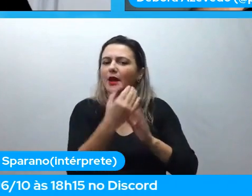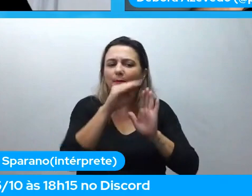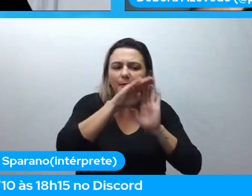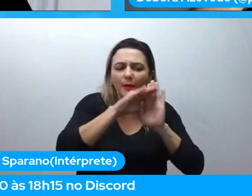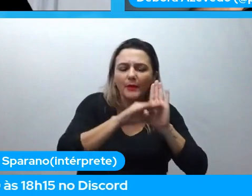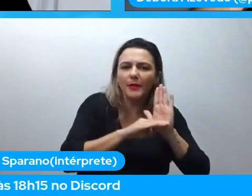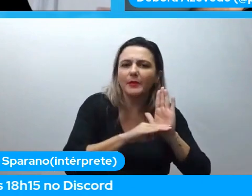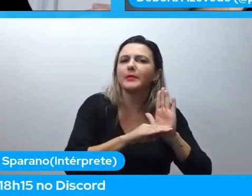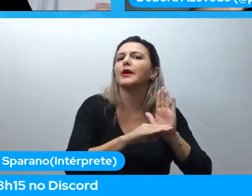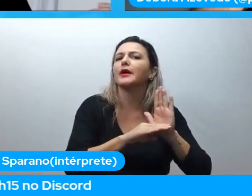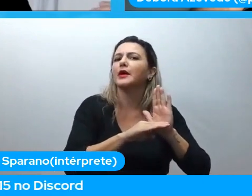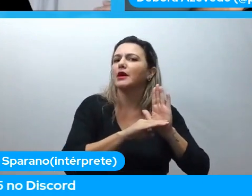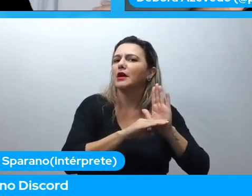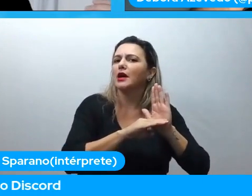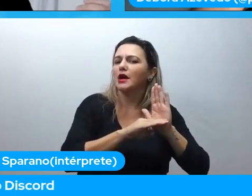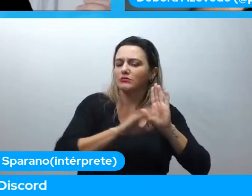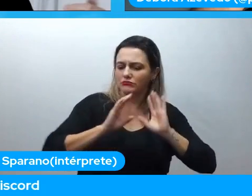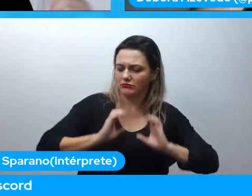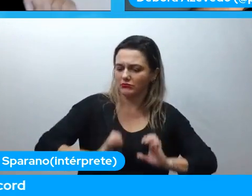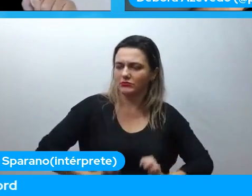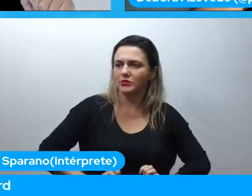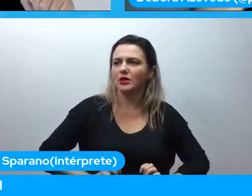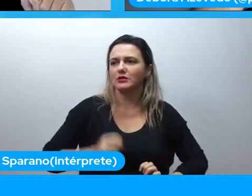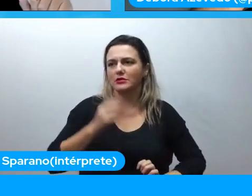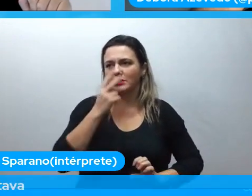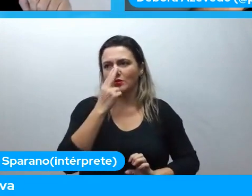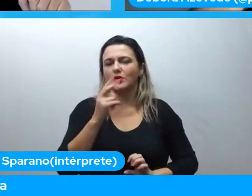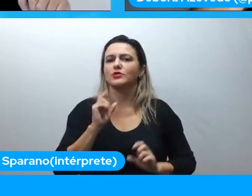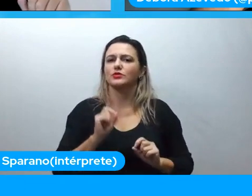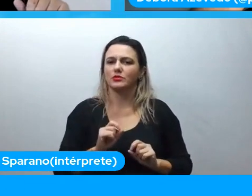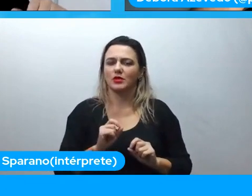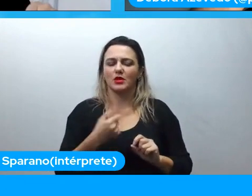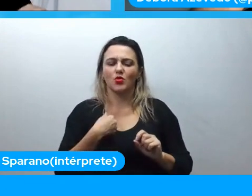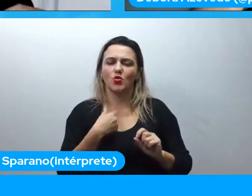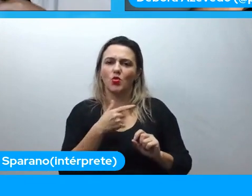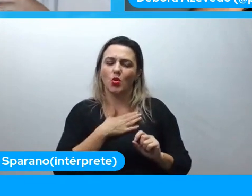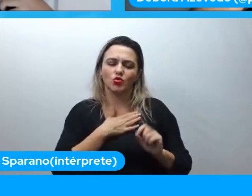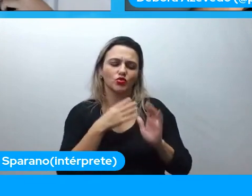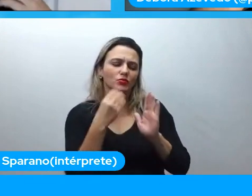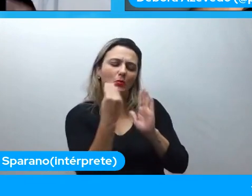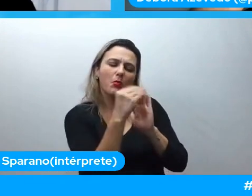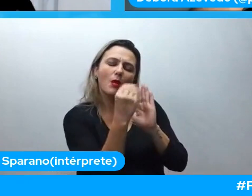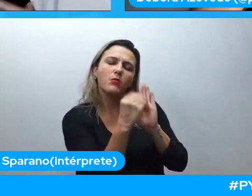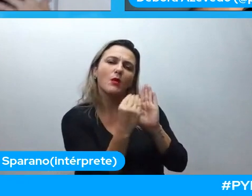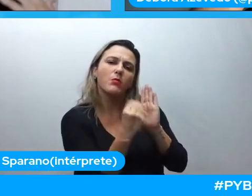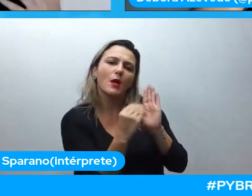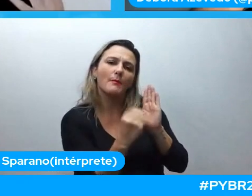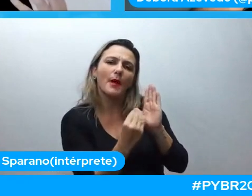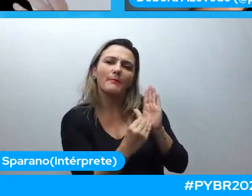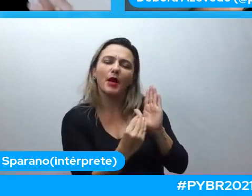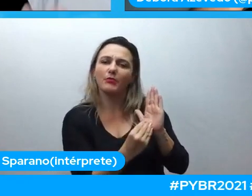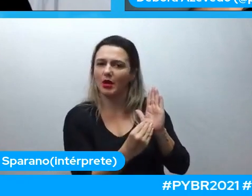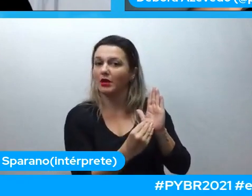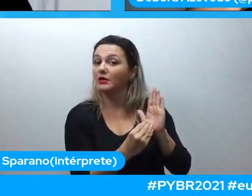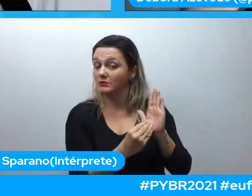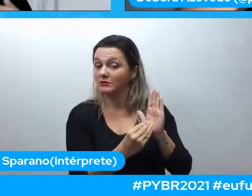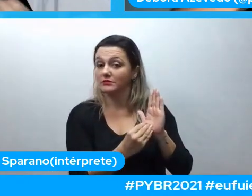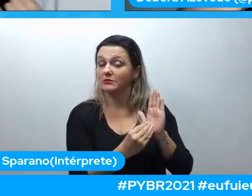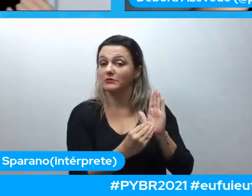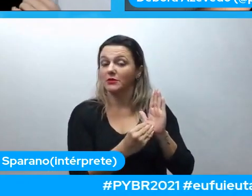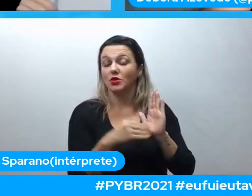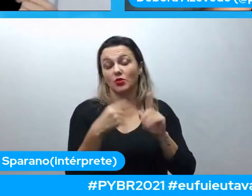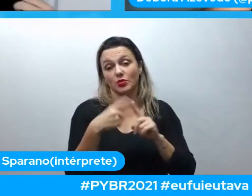códigos de conduta eu sou muito a favor desse tipo de registro porque eu acho que a gente a gente tem um canto que a gente